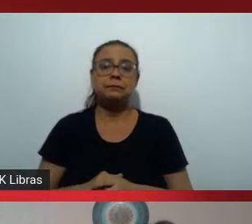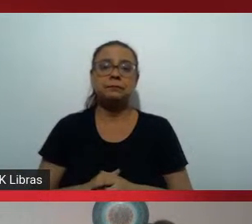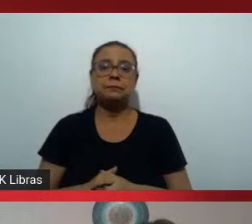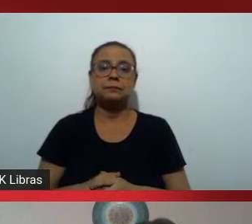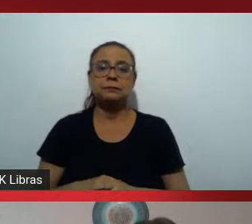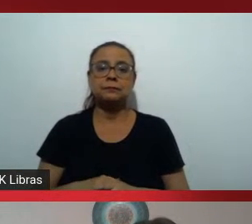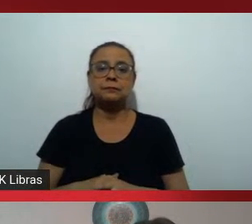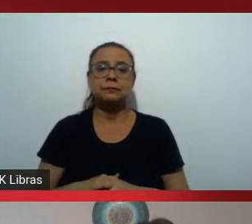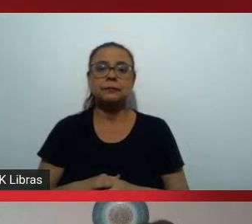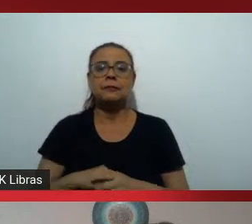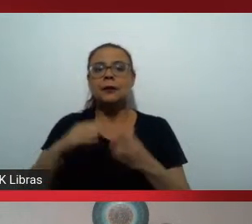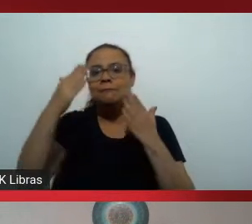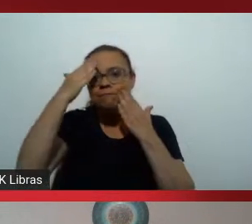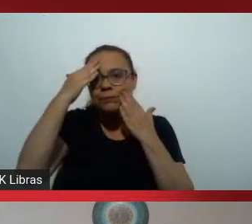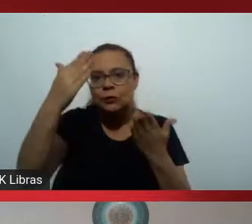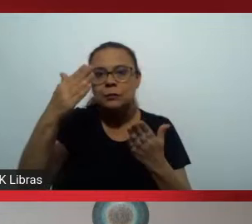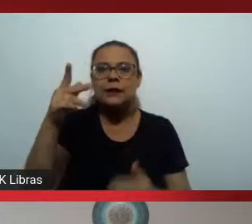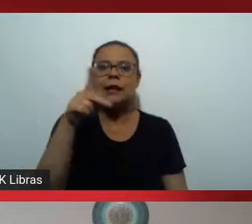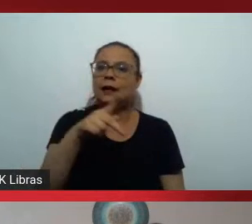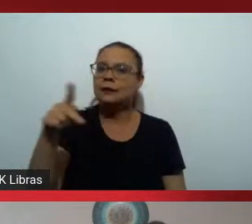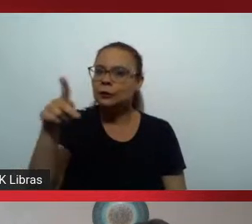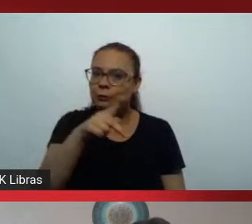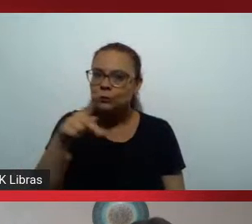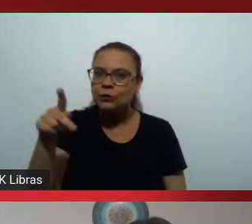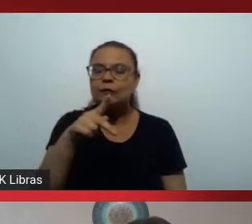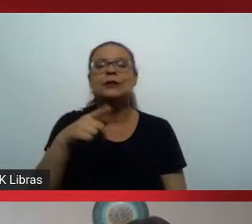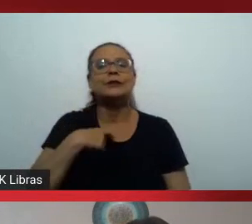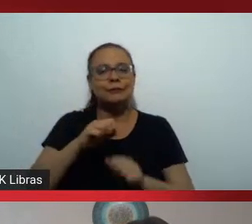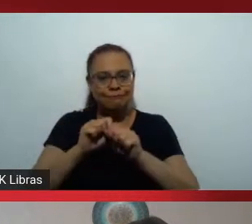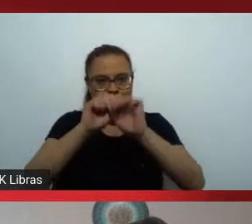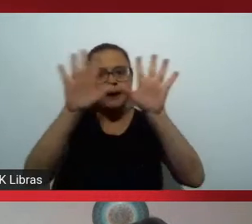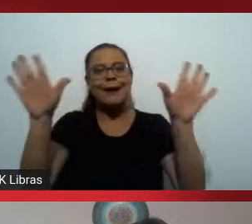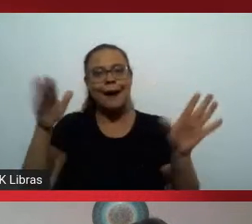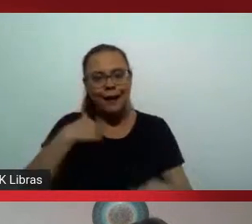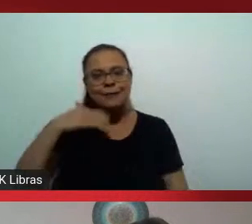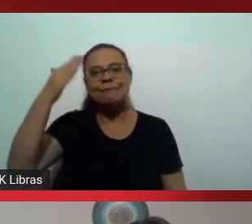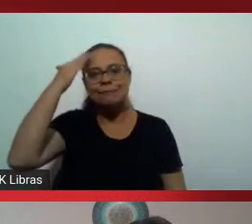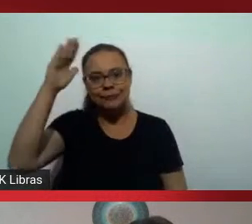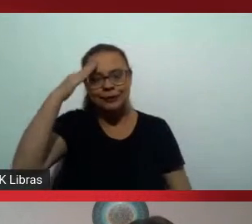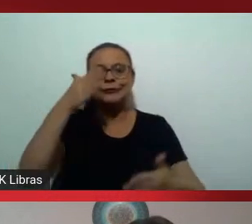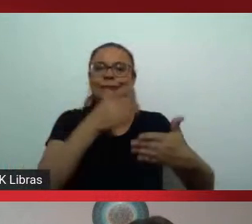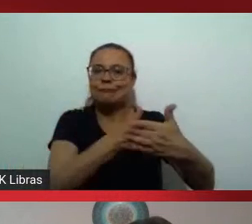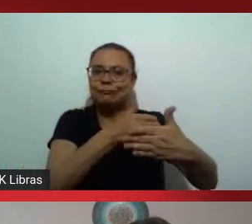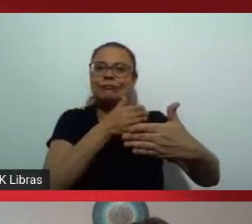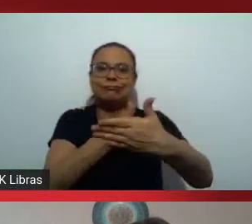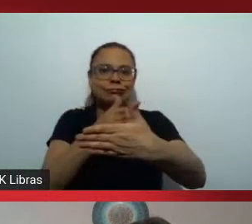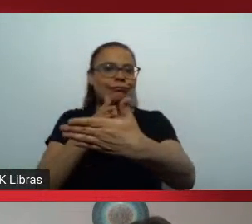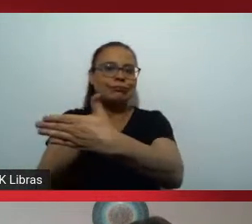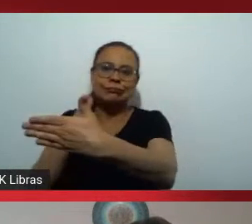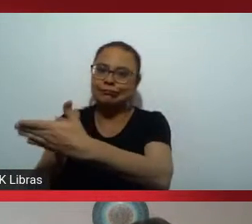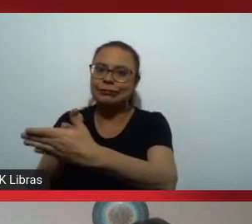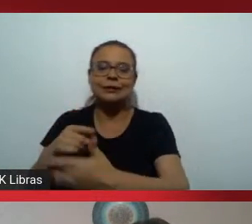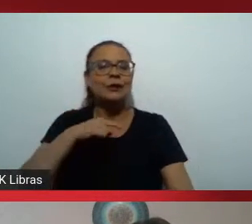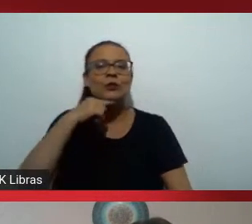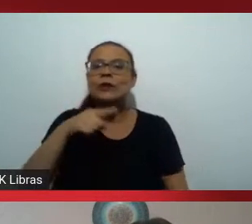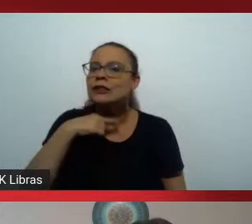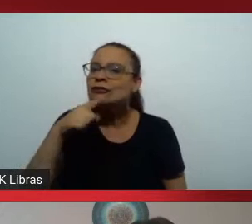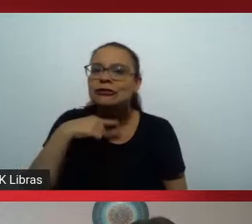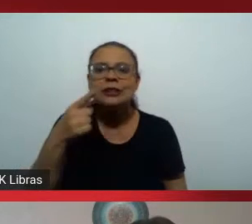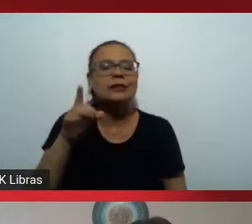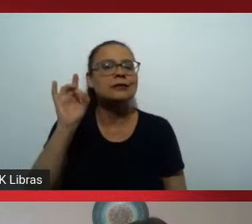Muito obrigada, professor. Ficou claro que as barreiras são muitas, que não basta a inserção da história, dos